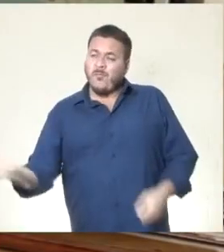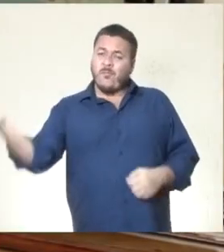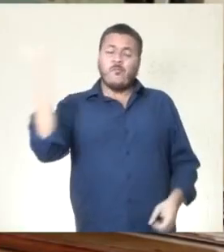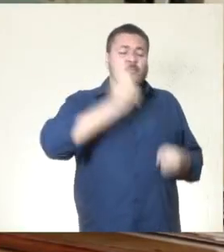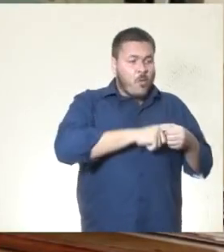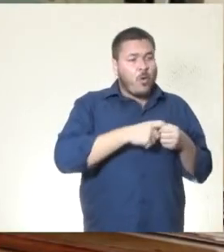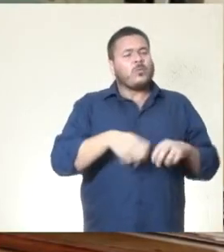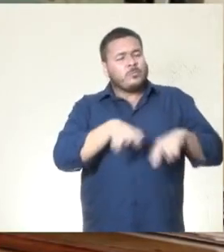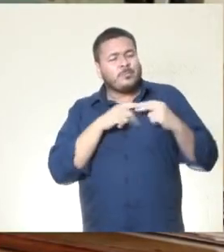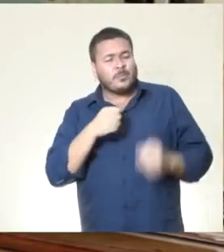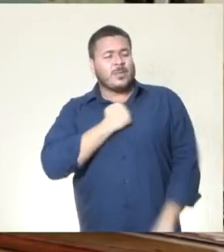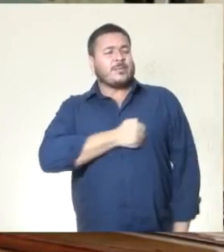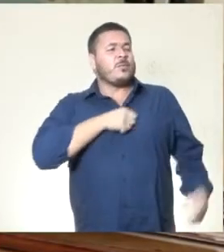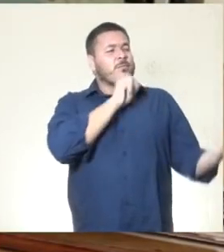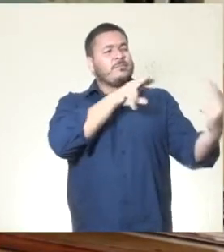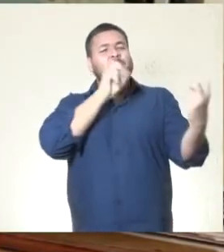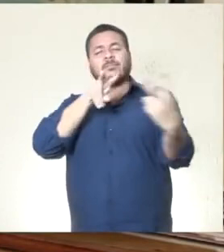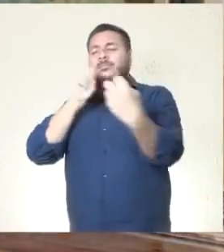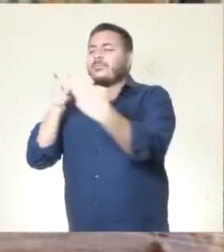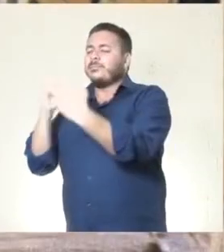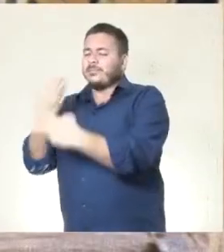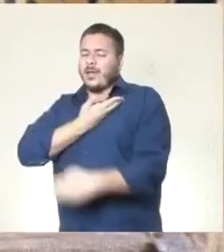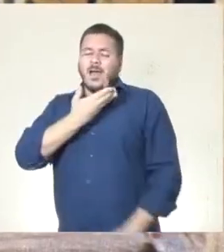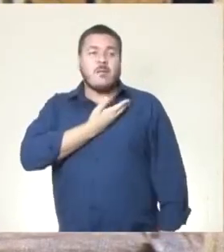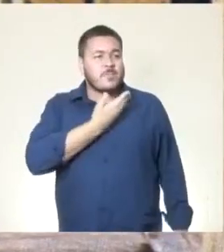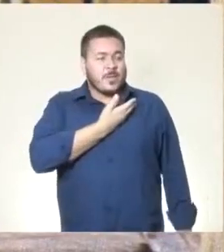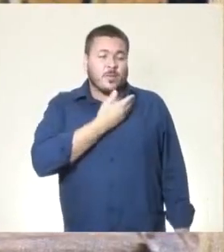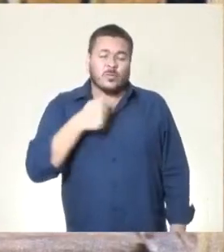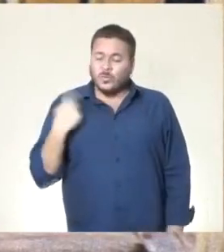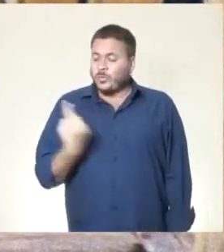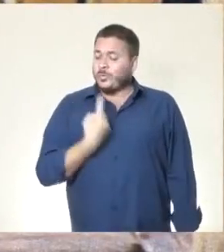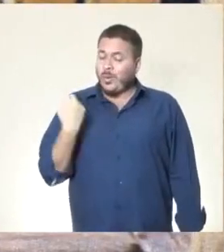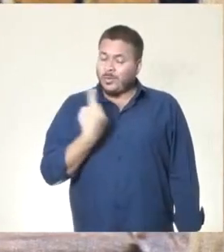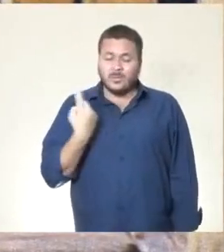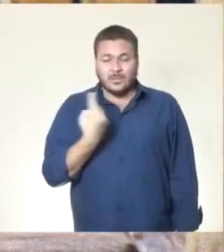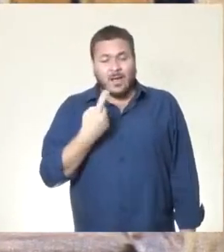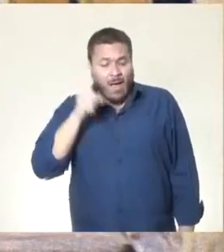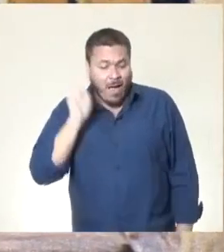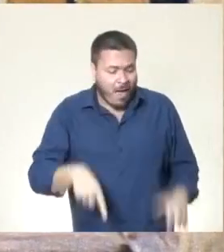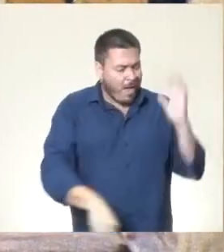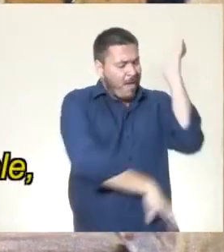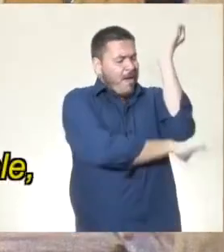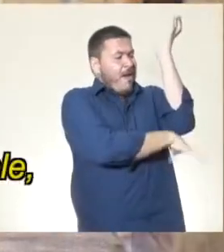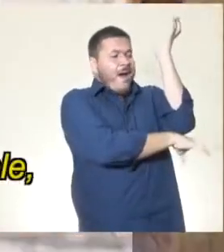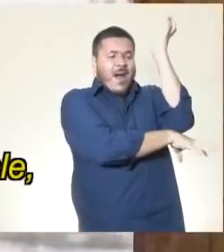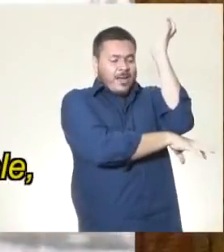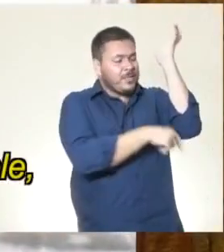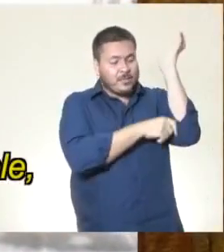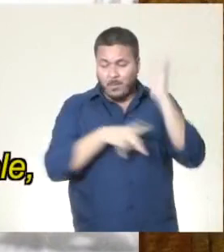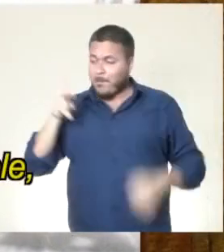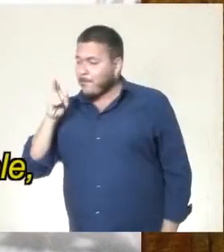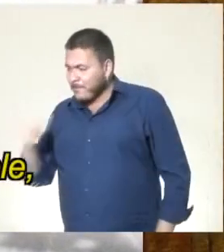matar saudades e rever velhos amigos, sozinha. Foi chamado das minhas raízes, o